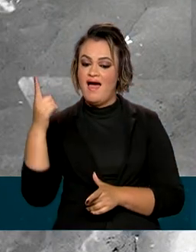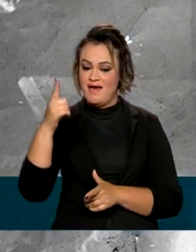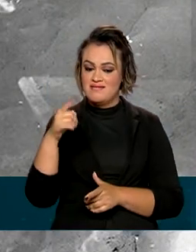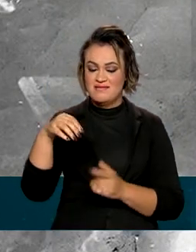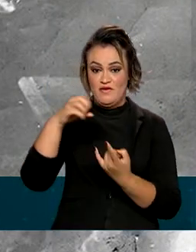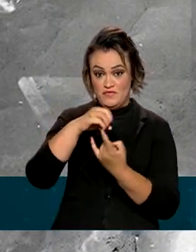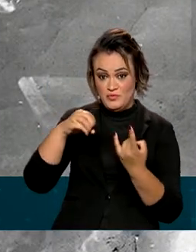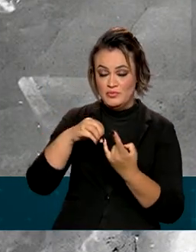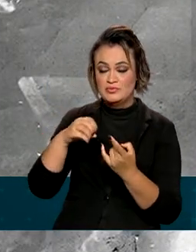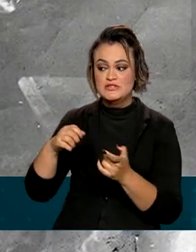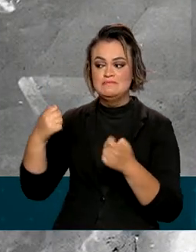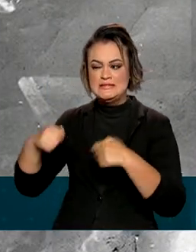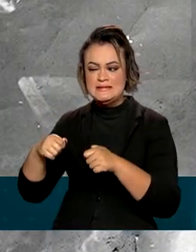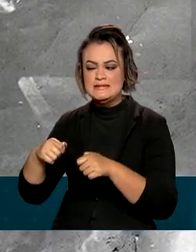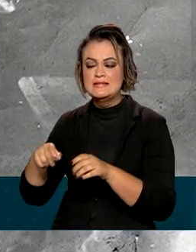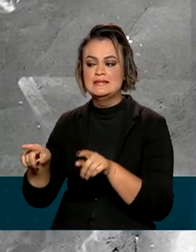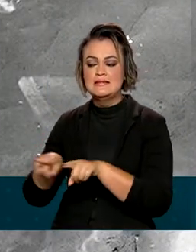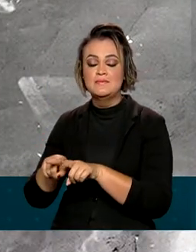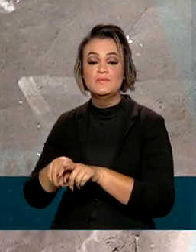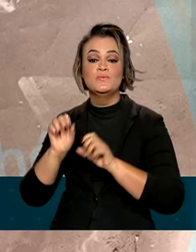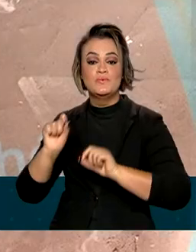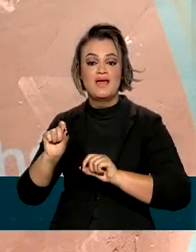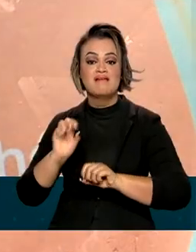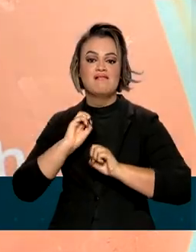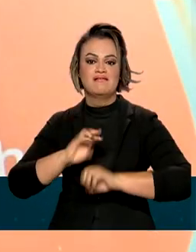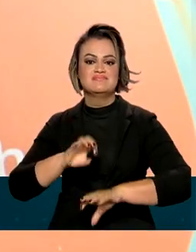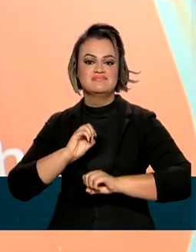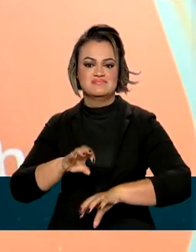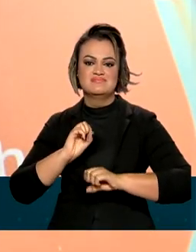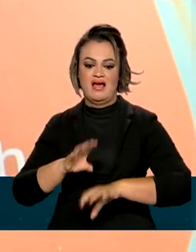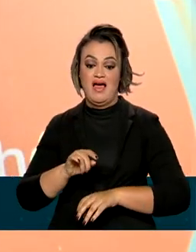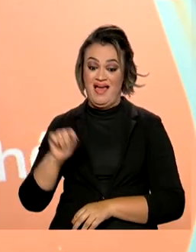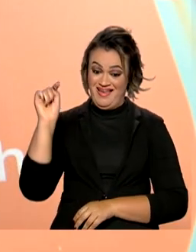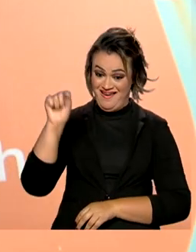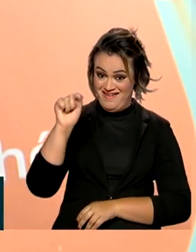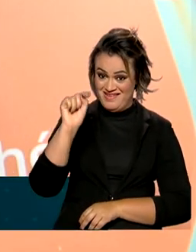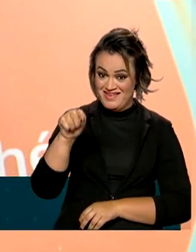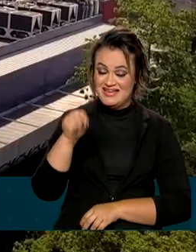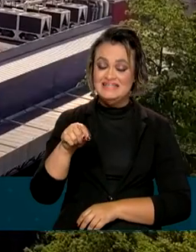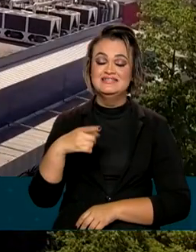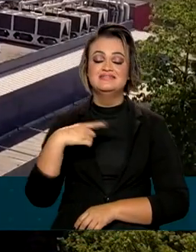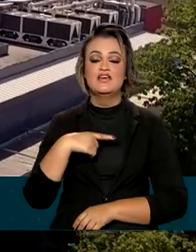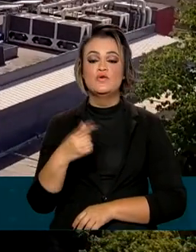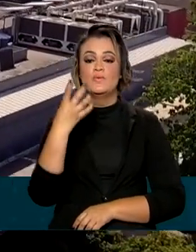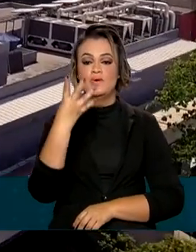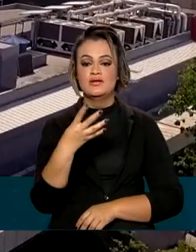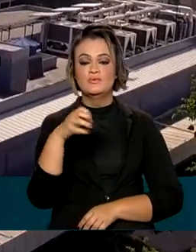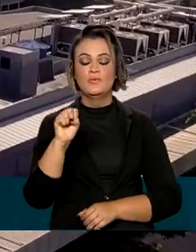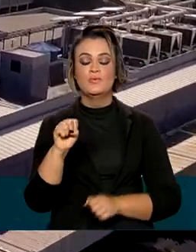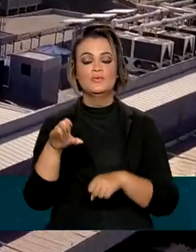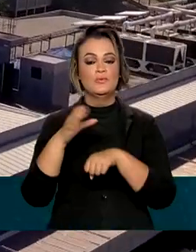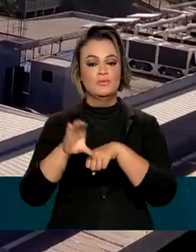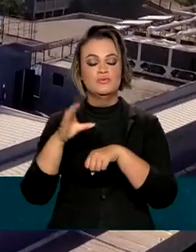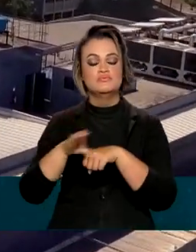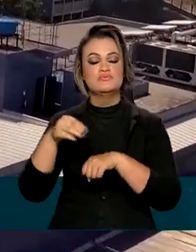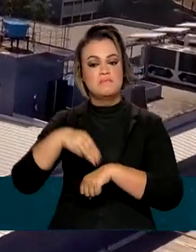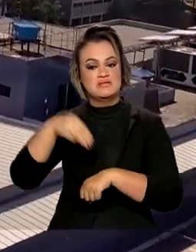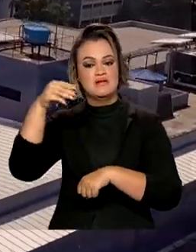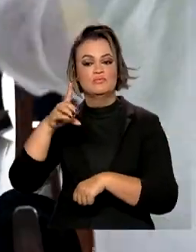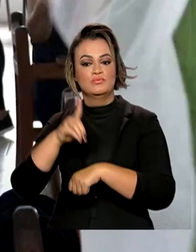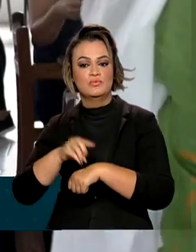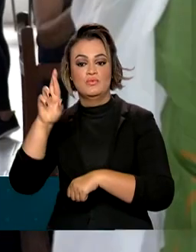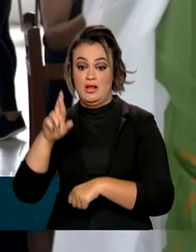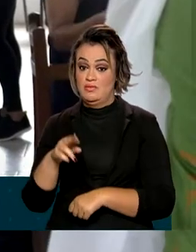também seria um centro de ensino. Atualmente, a Fiocruz oferece 48 cursos de mestrado e de doutorado